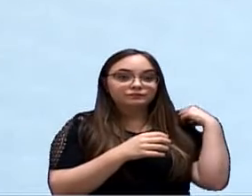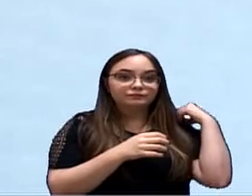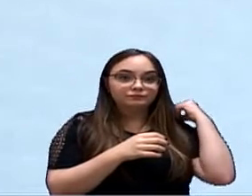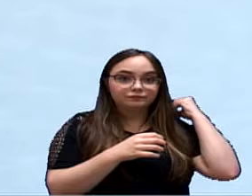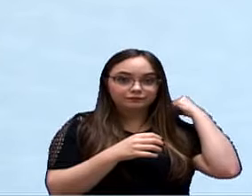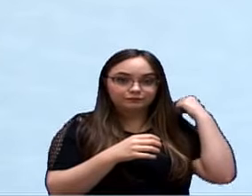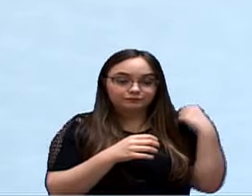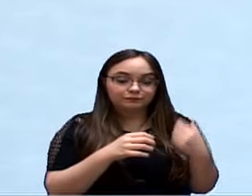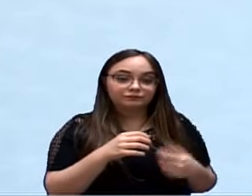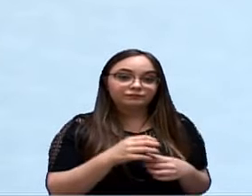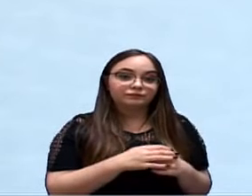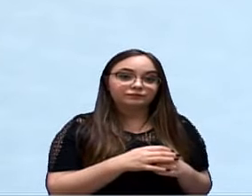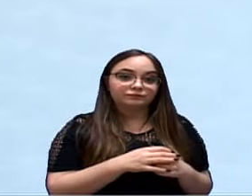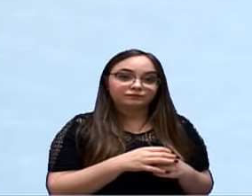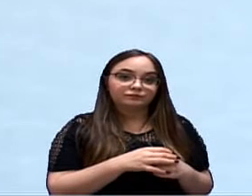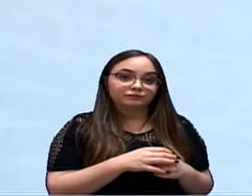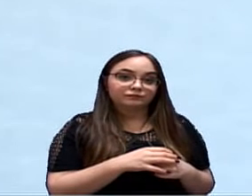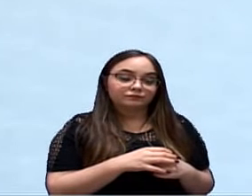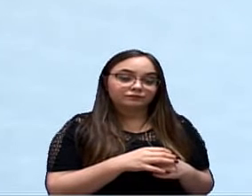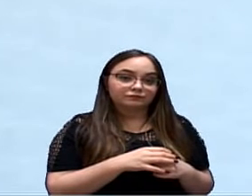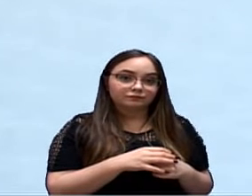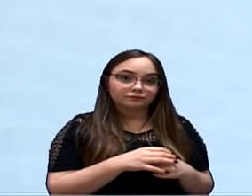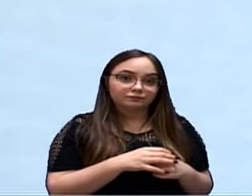cláusula quinta, que é